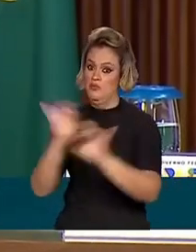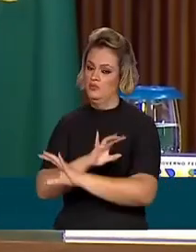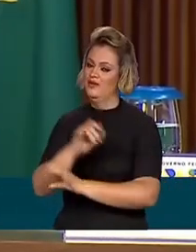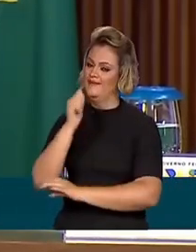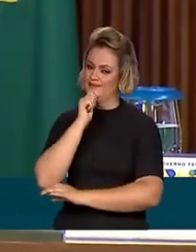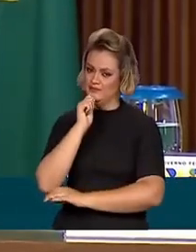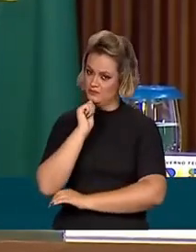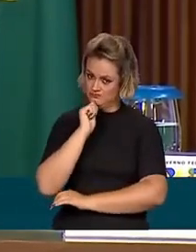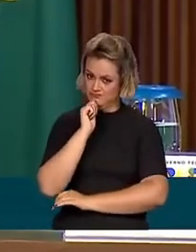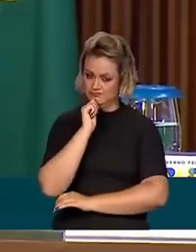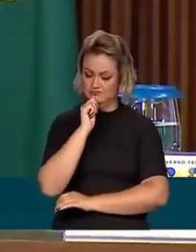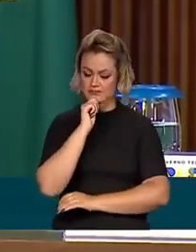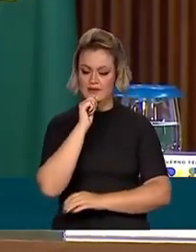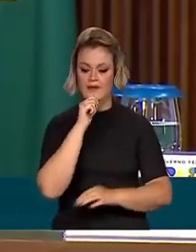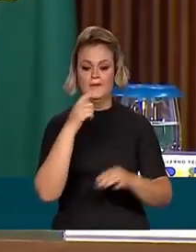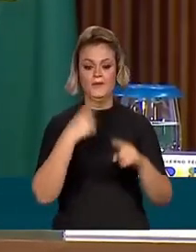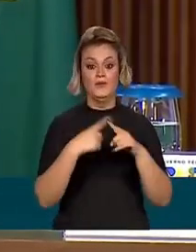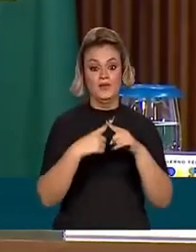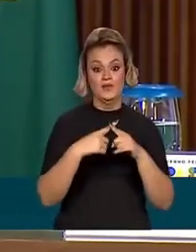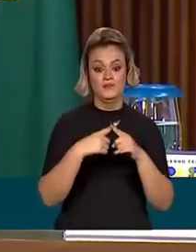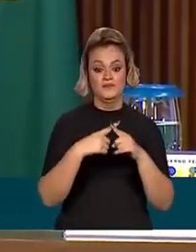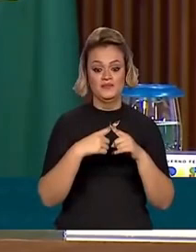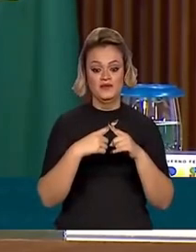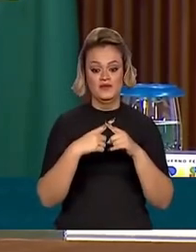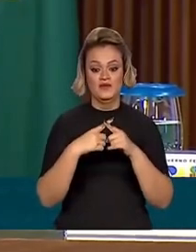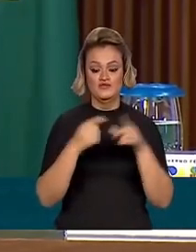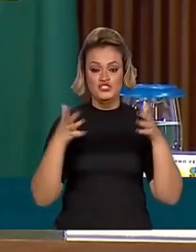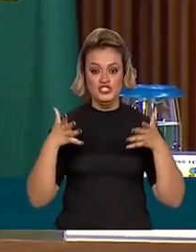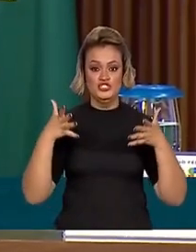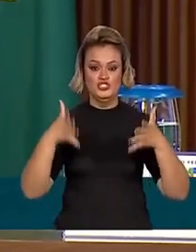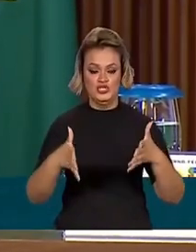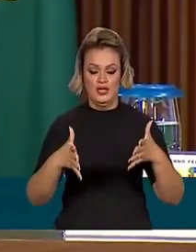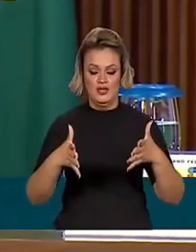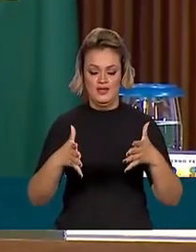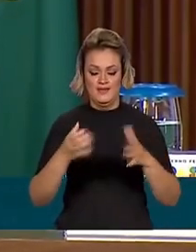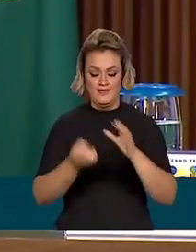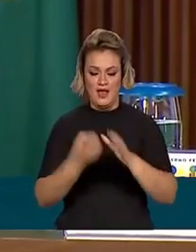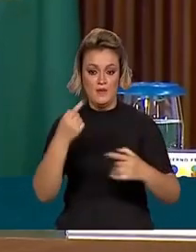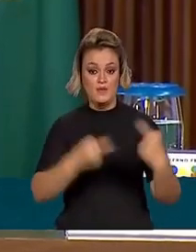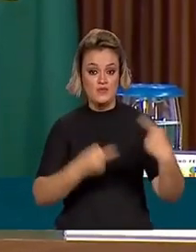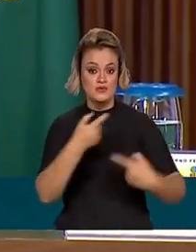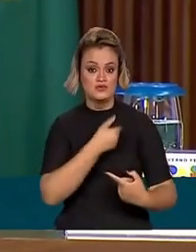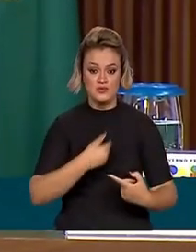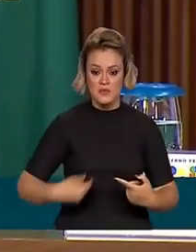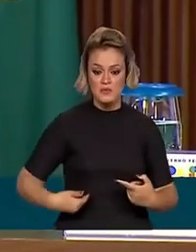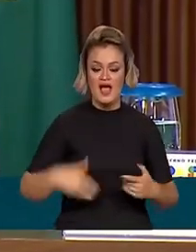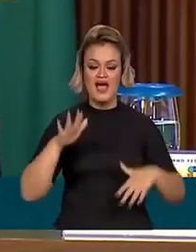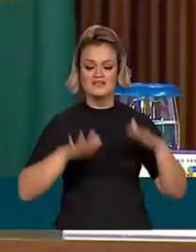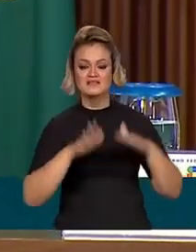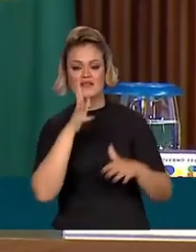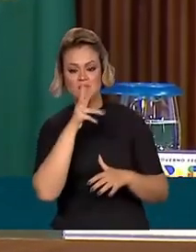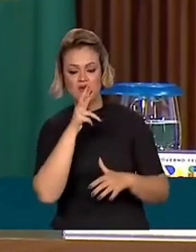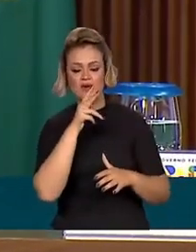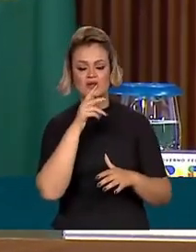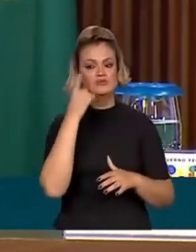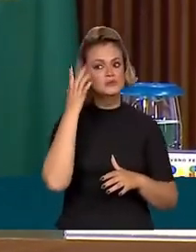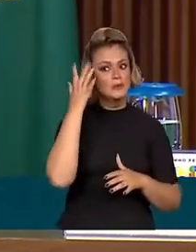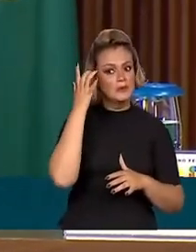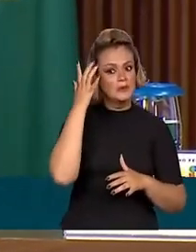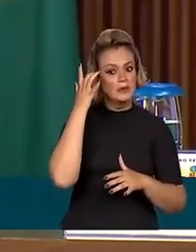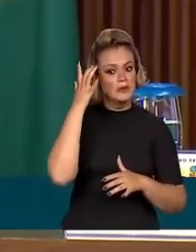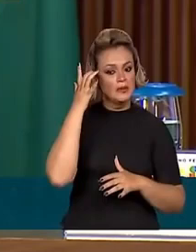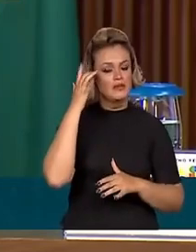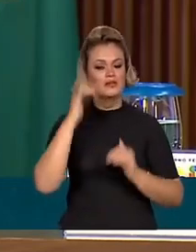% funcionando, porque quando você decide fazer uma política pública, às vezes ela demora alguns dias para